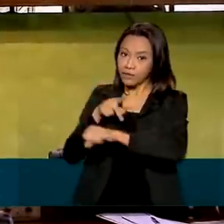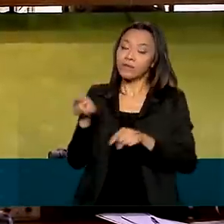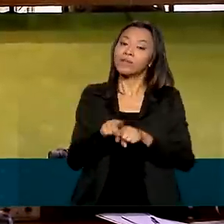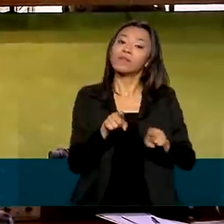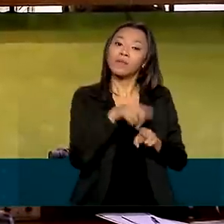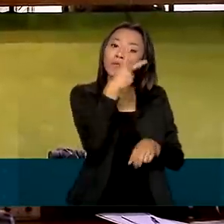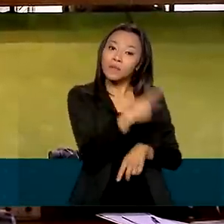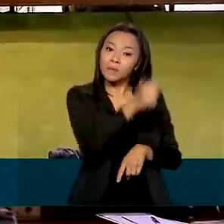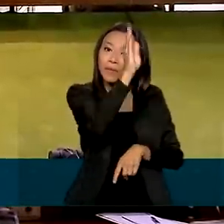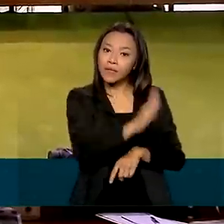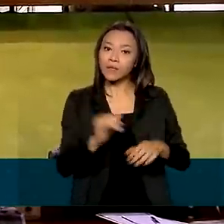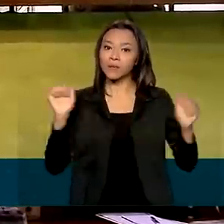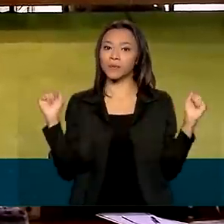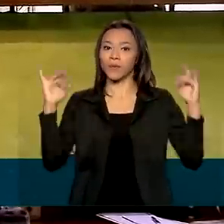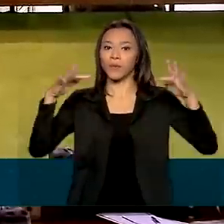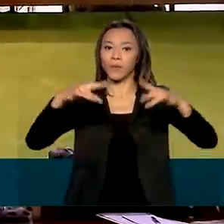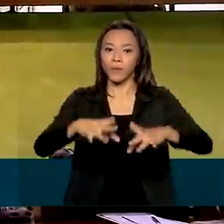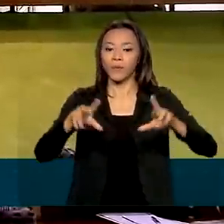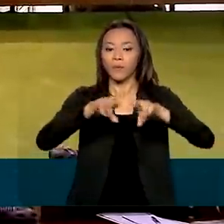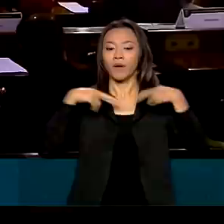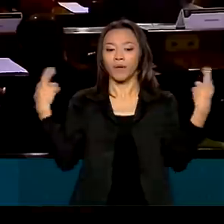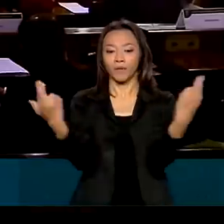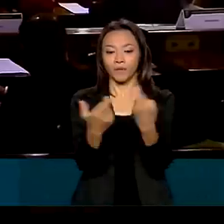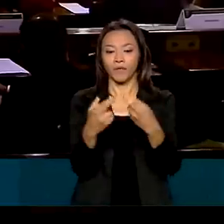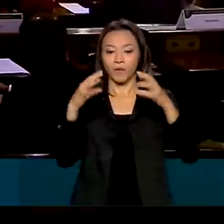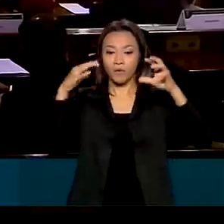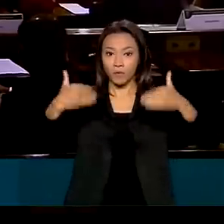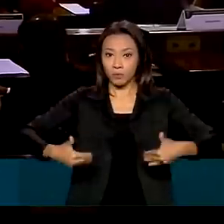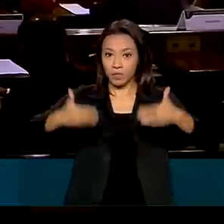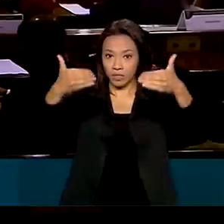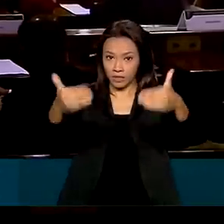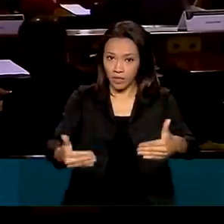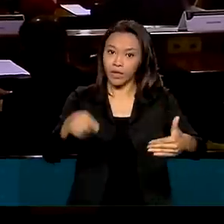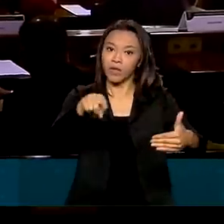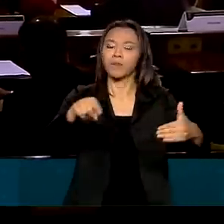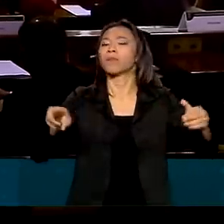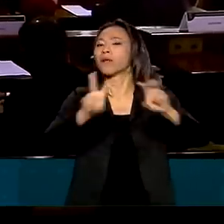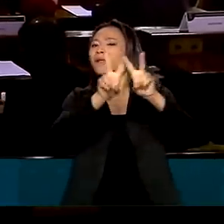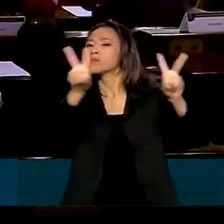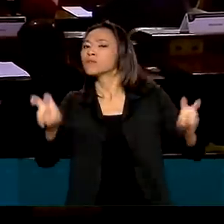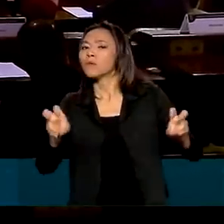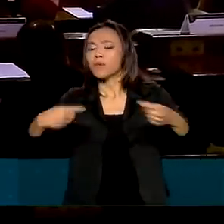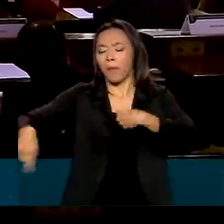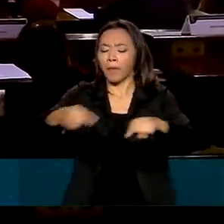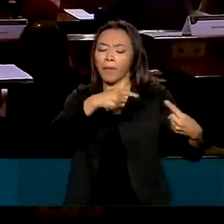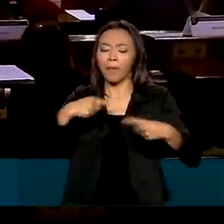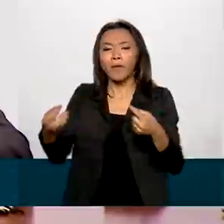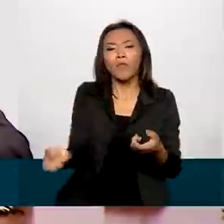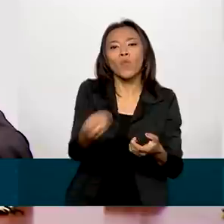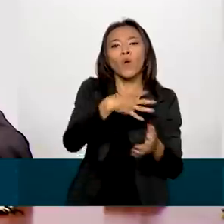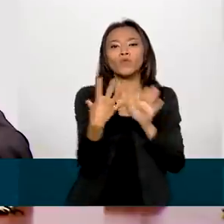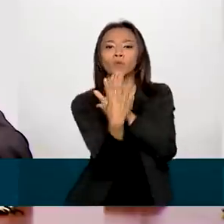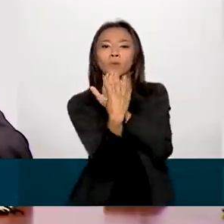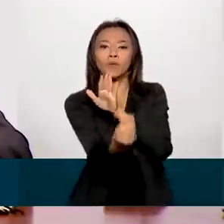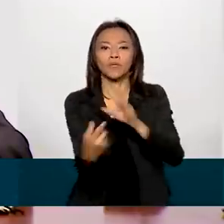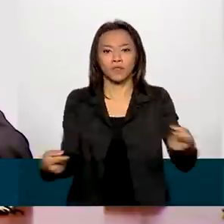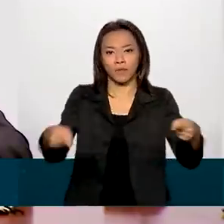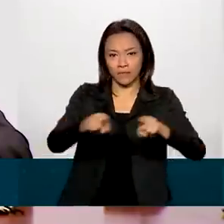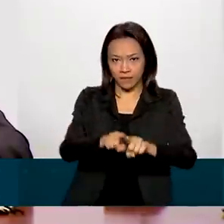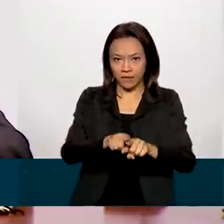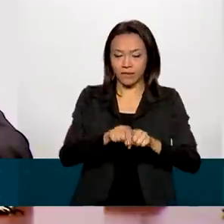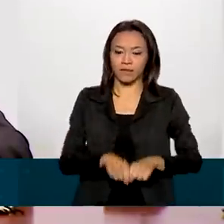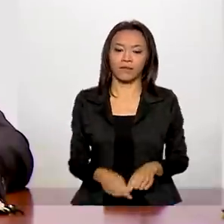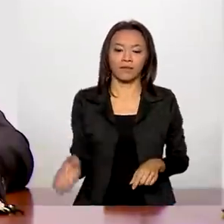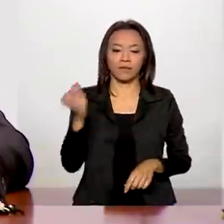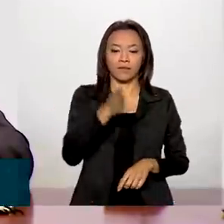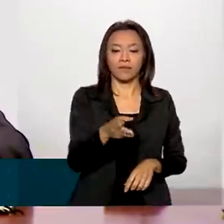se reuniram no Ministério das Relações Exteriores para discutir novos modelos de parceria. Queremos e buscaremos